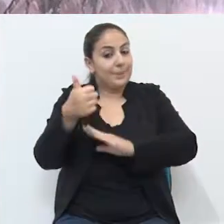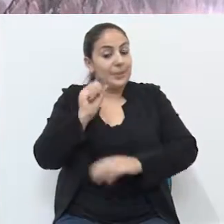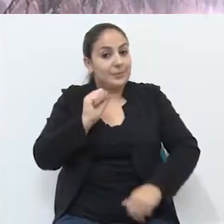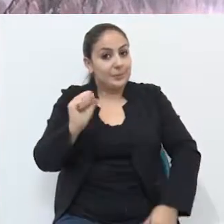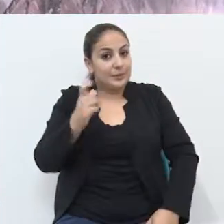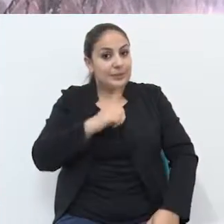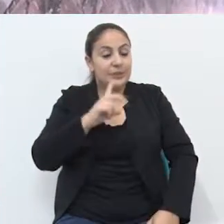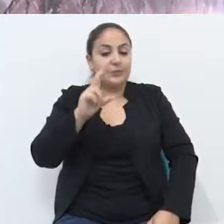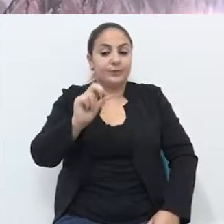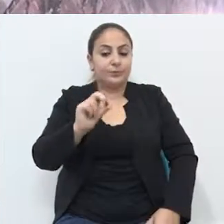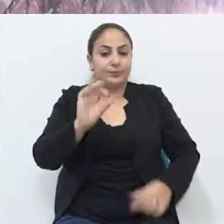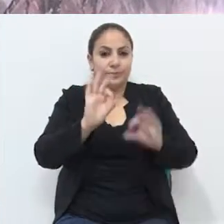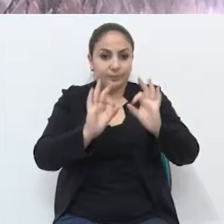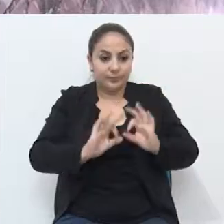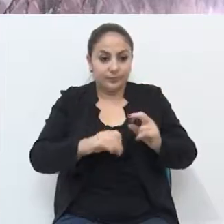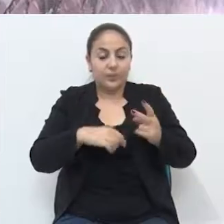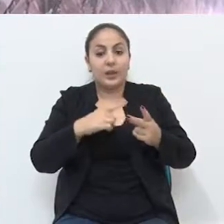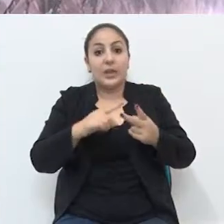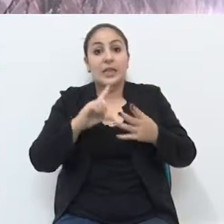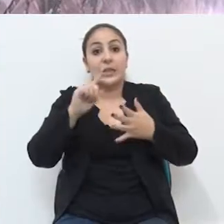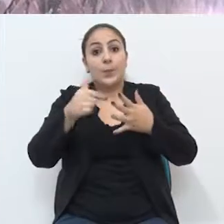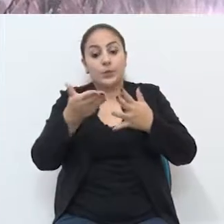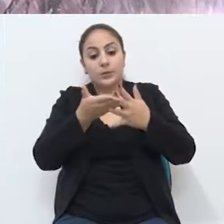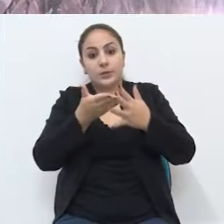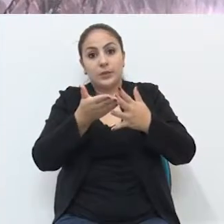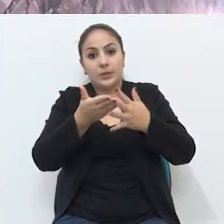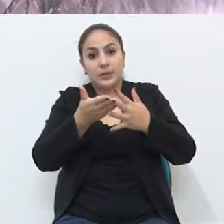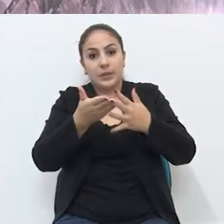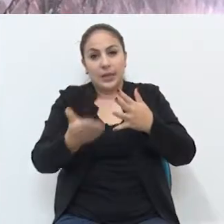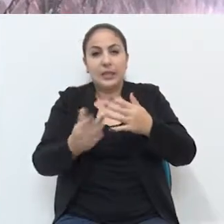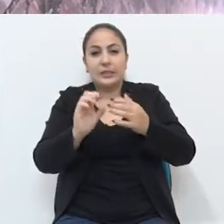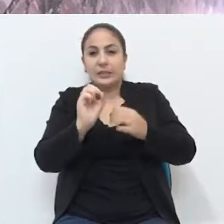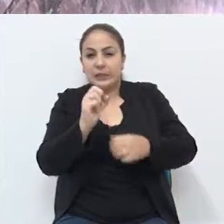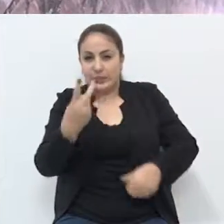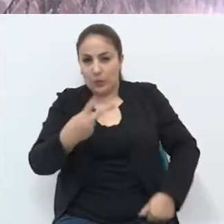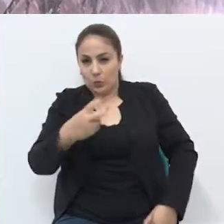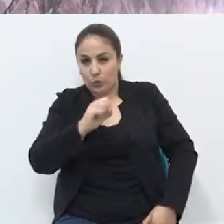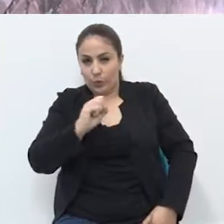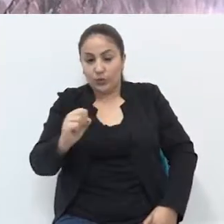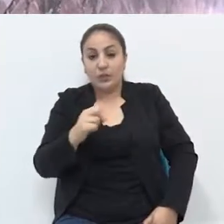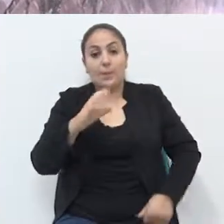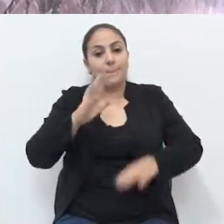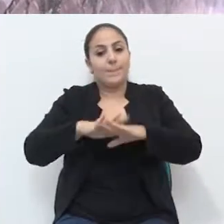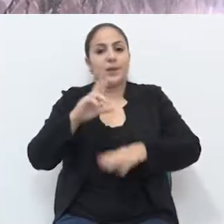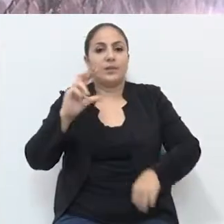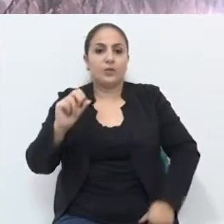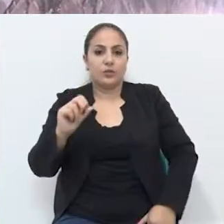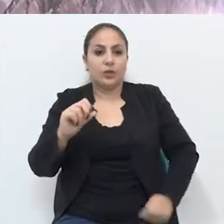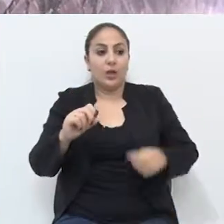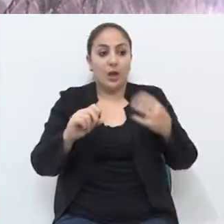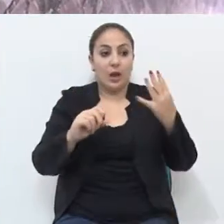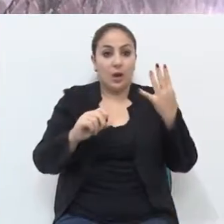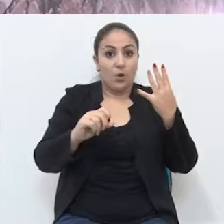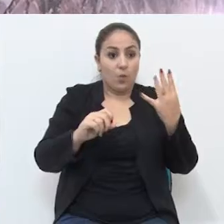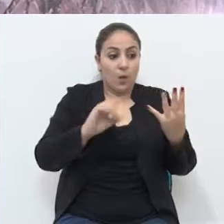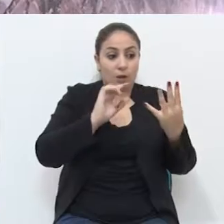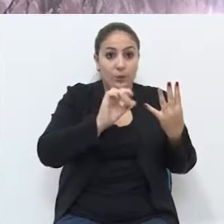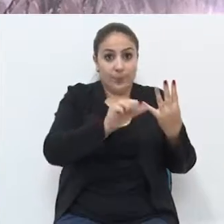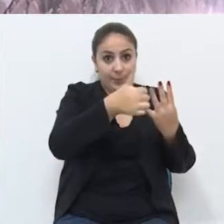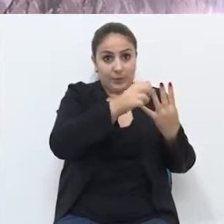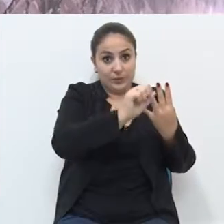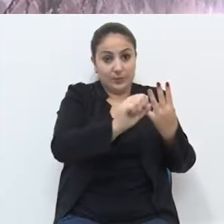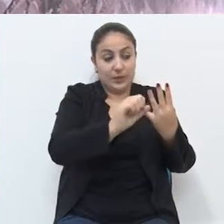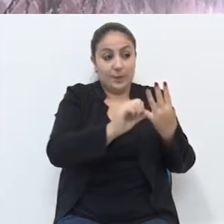da possibilidade do primeiro semestre ter esses 20 projetos, e no segundo semestre mais 20 projetos. Então, dos 20 projetos, quatro são